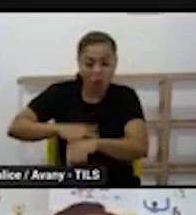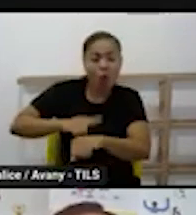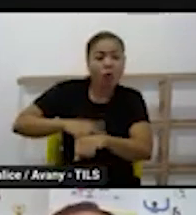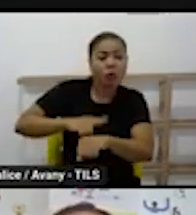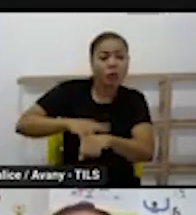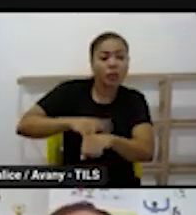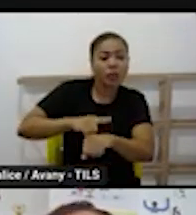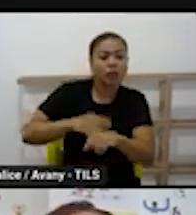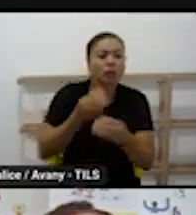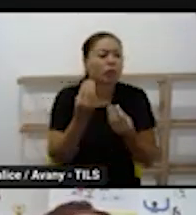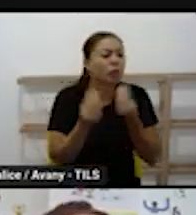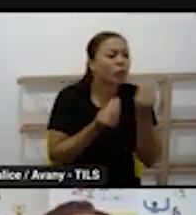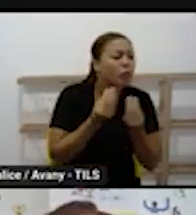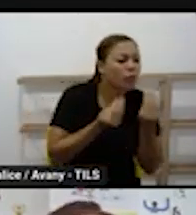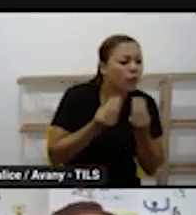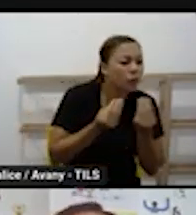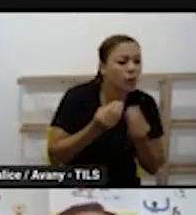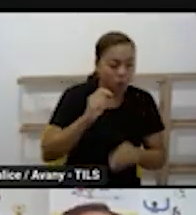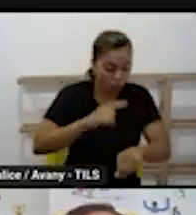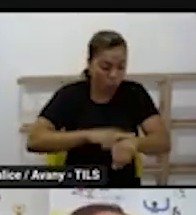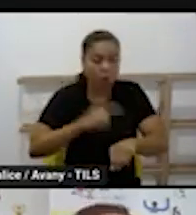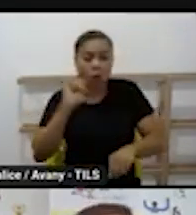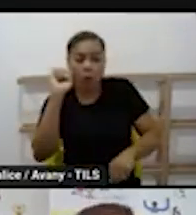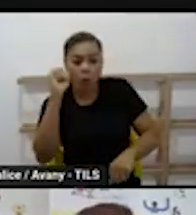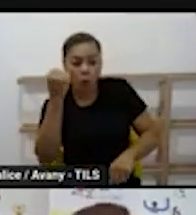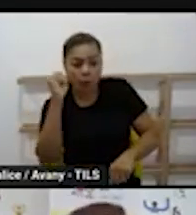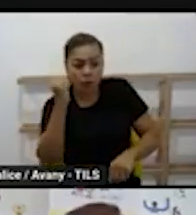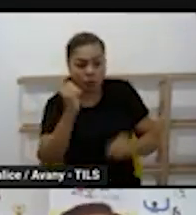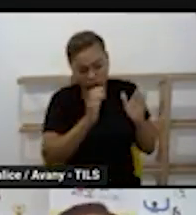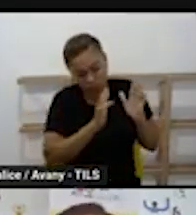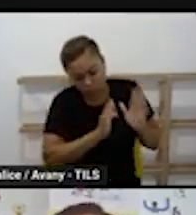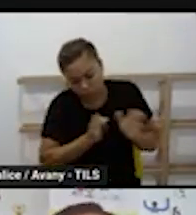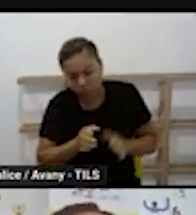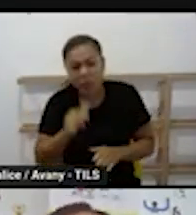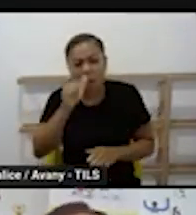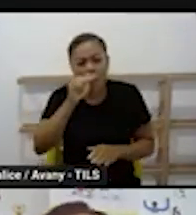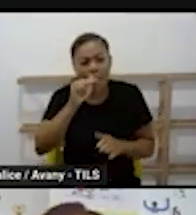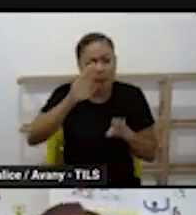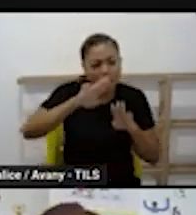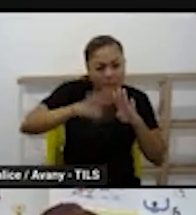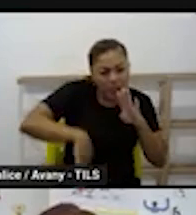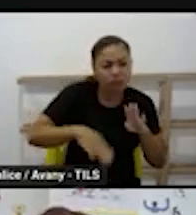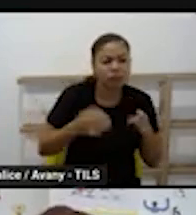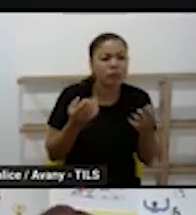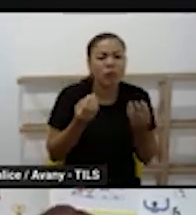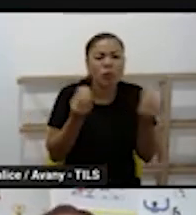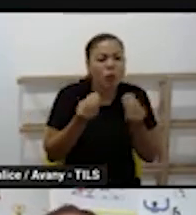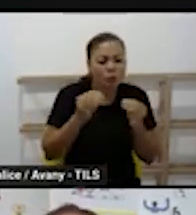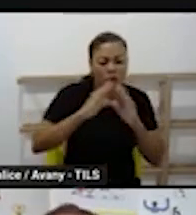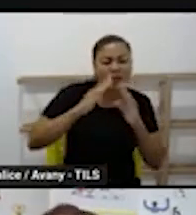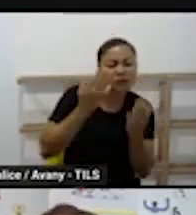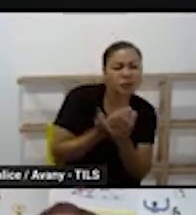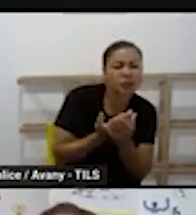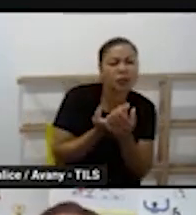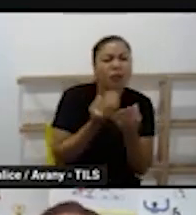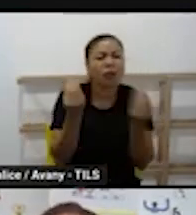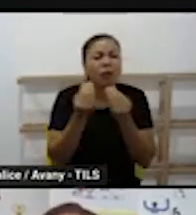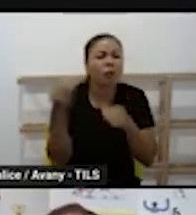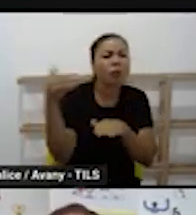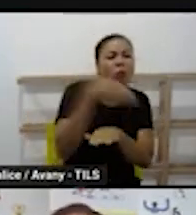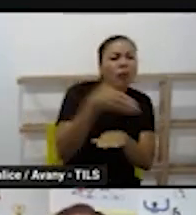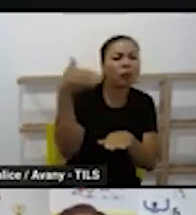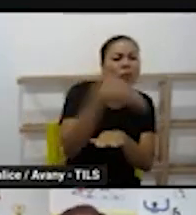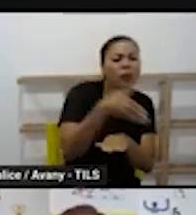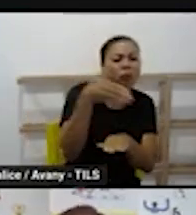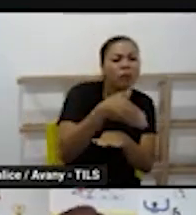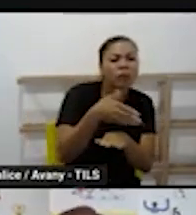parcial, em oito horas em tempo integral, com o mínimo de sete horas, né? Que as escolas podem funcionar com o mínimo de sete horas